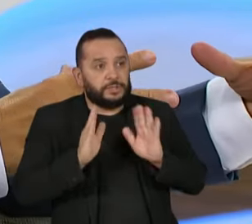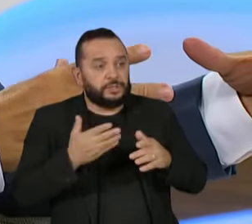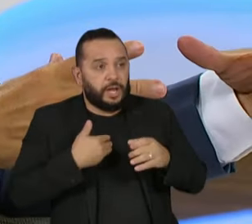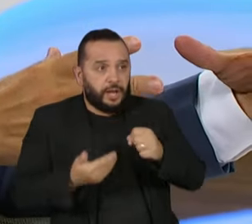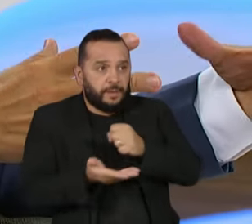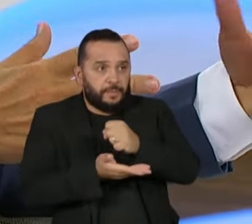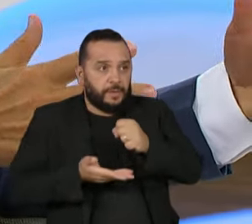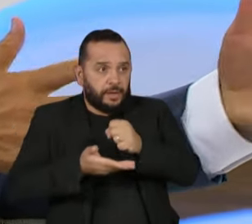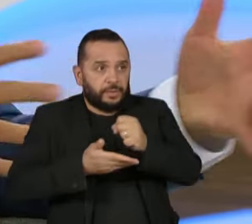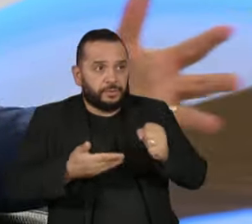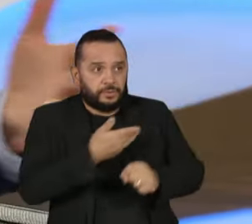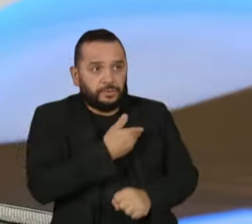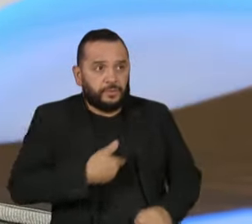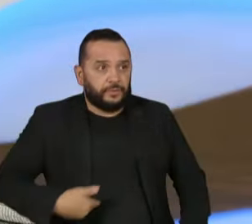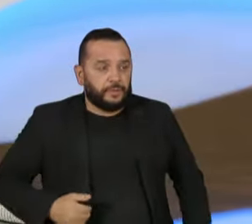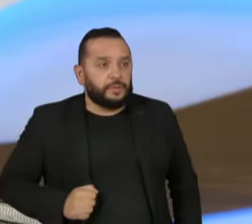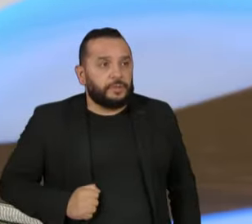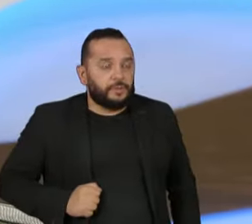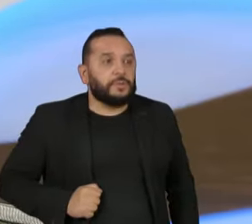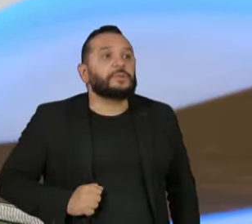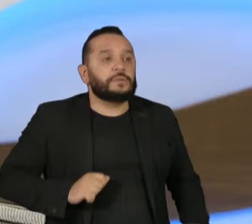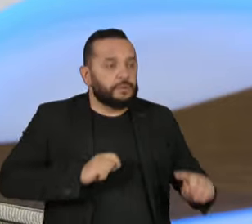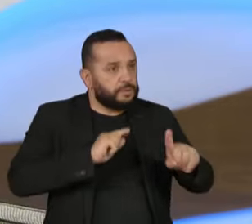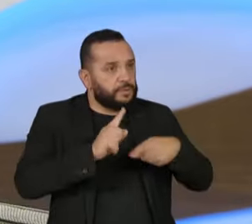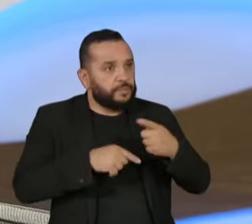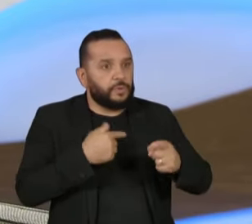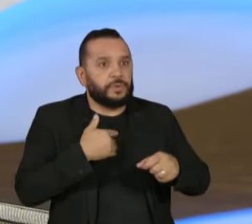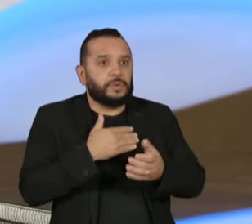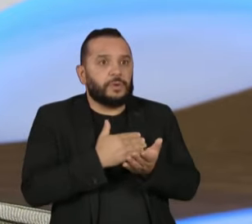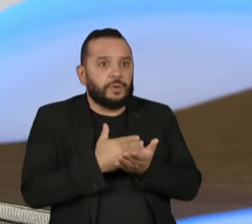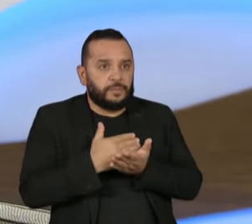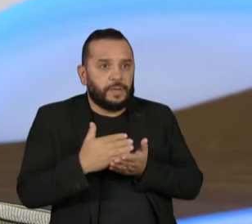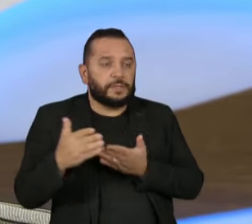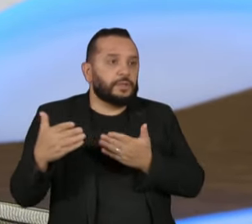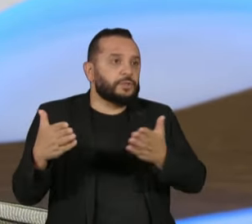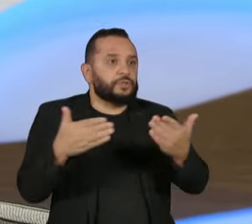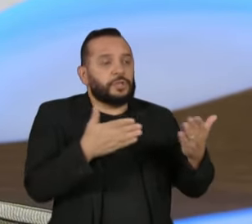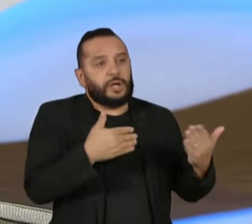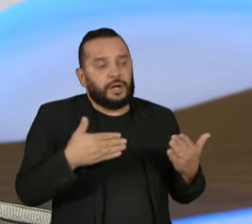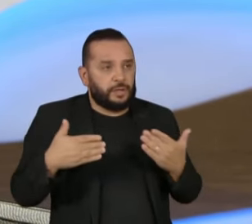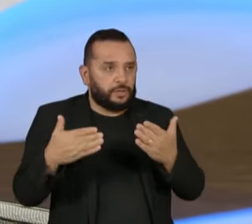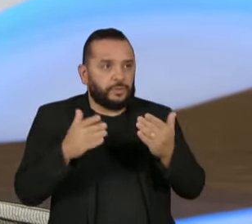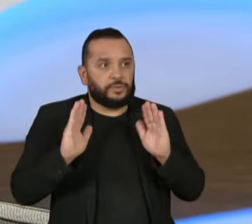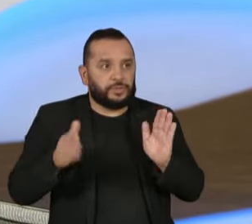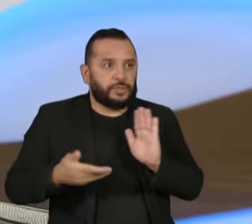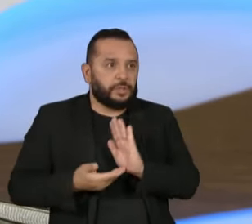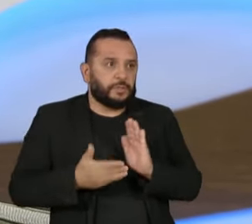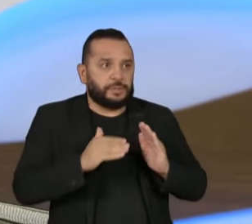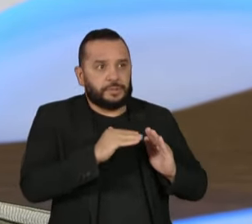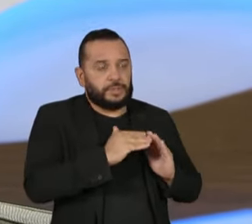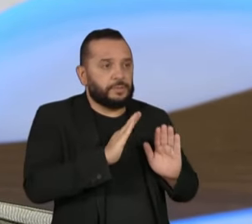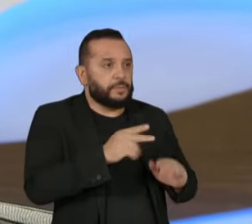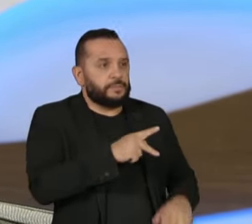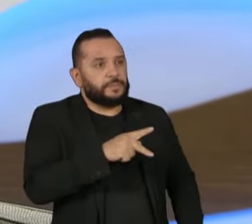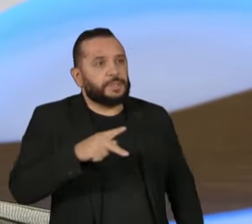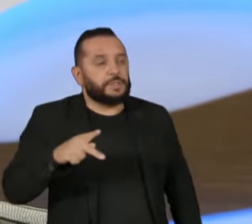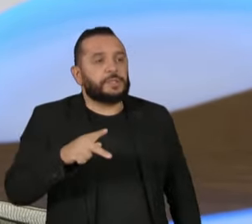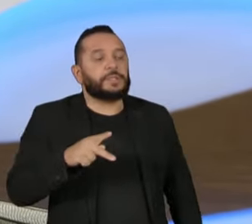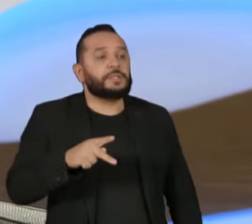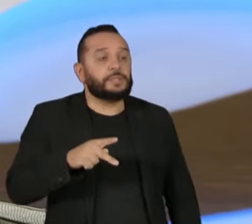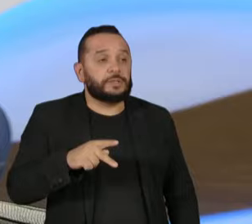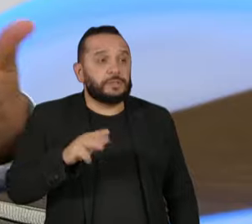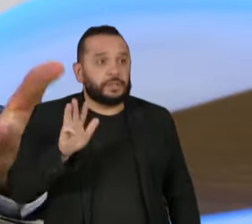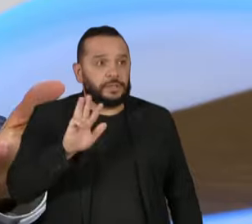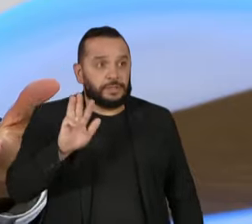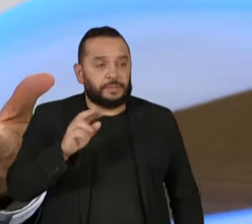desta organização da base do governo, você abre diálogo dentro das duas casas. O que o presidente deixou claro é que é